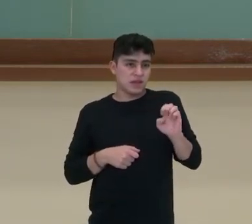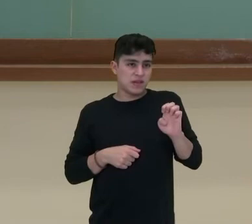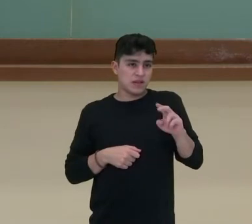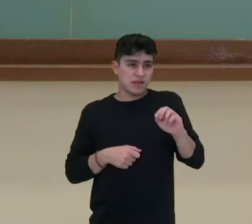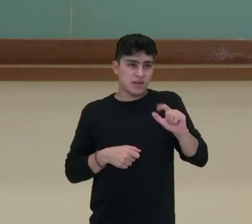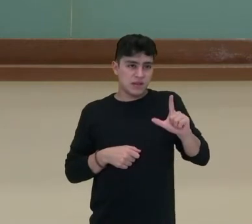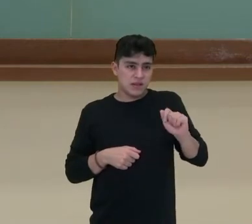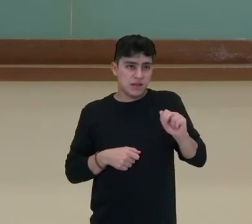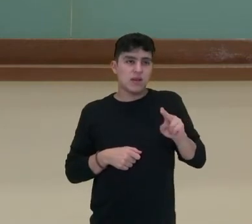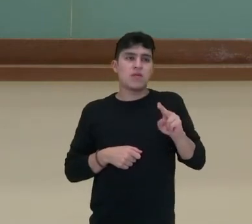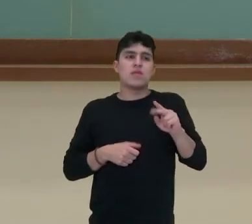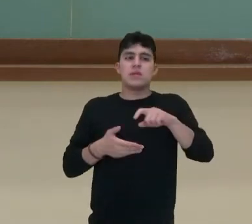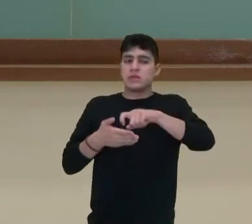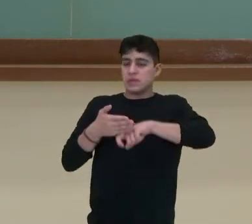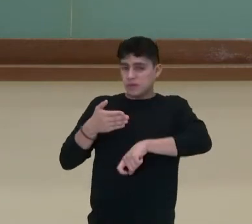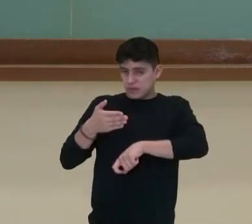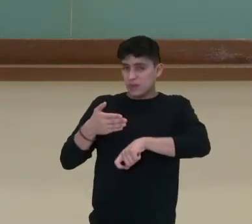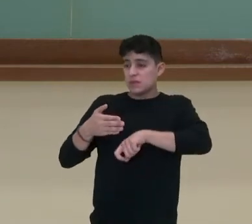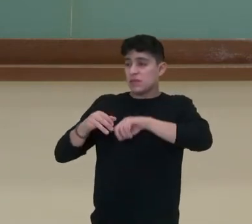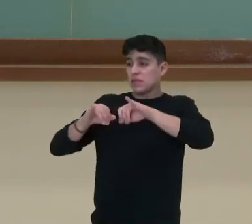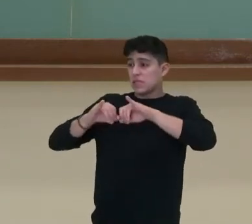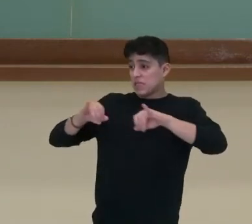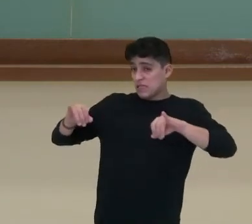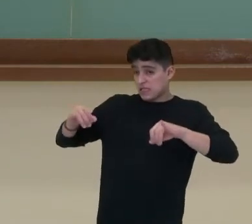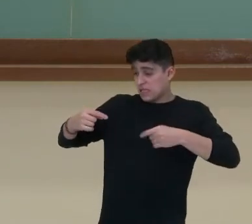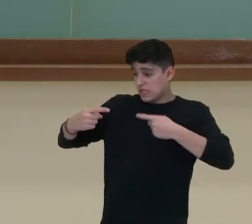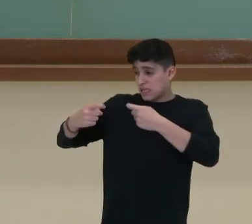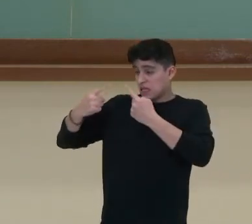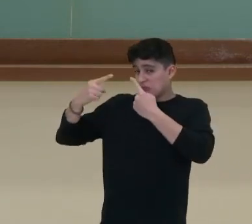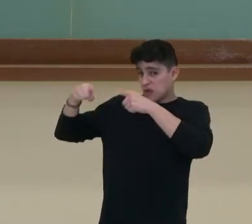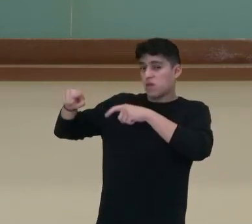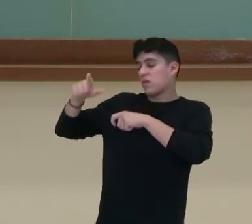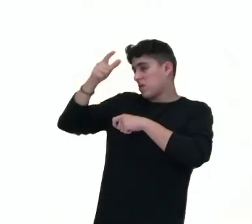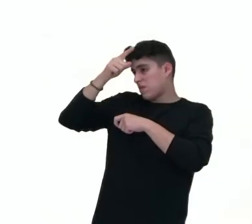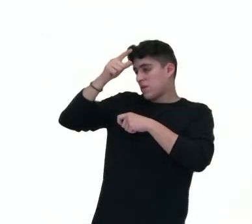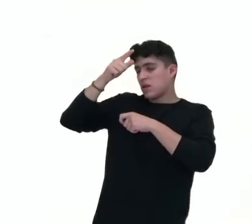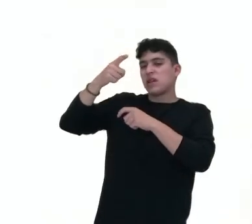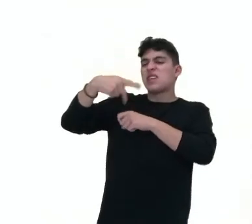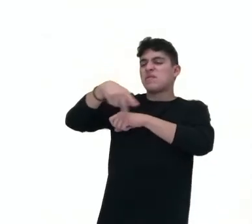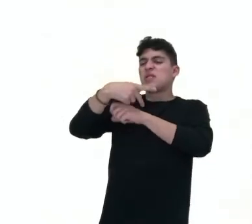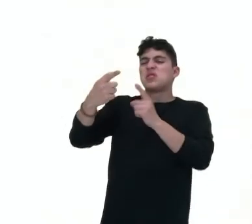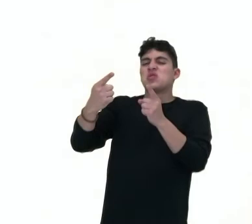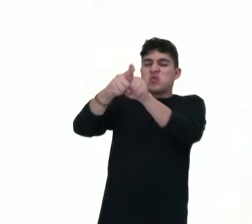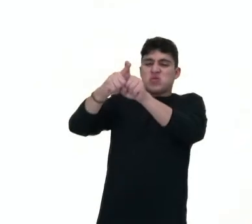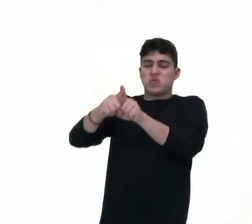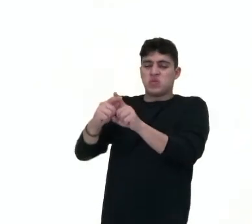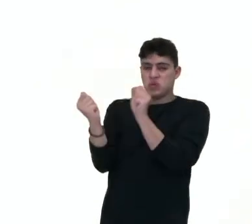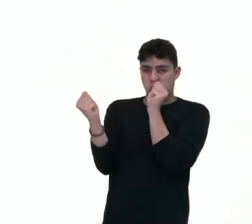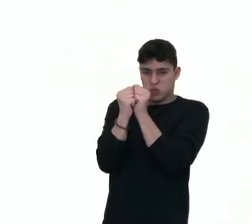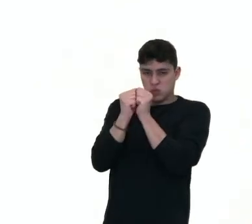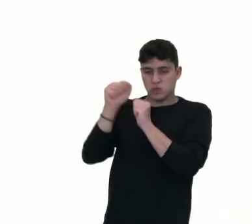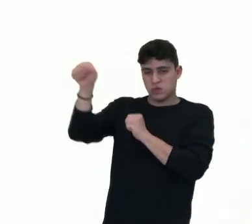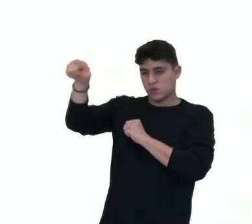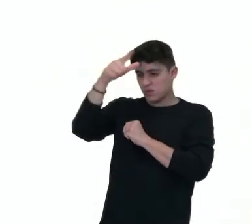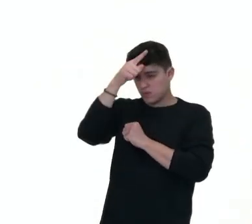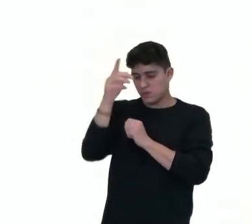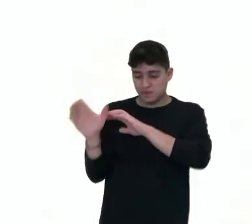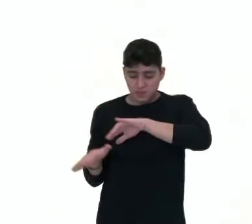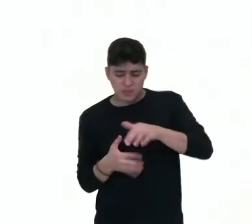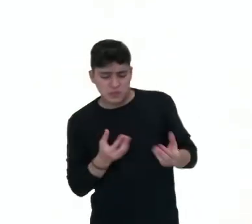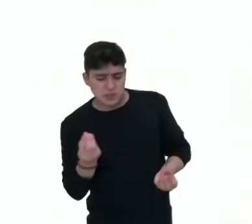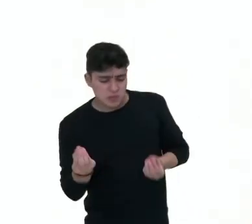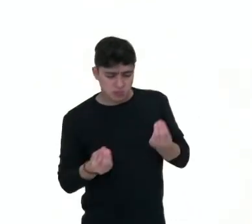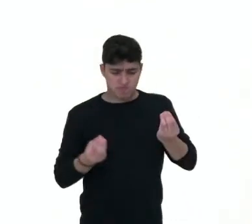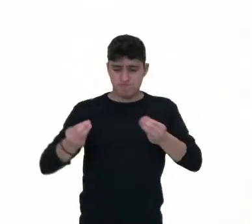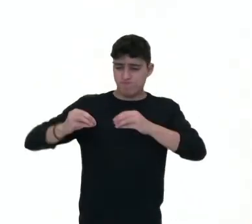declaração de guerra contra a Alemanha e os seus aliados. Então como o Brasil atuaria em uma guerra no outro lado do